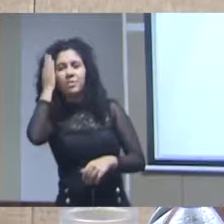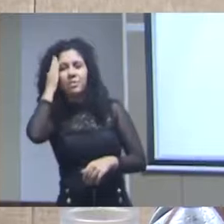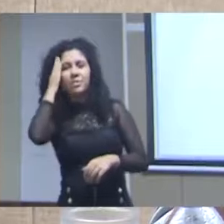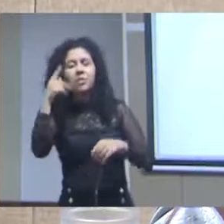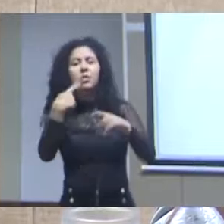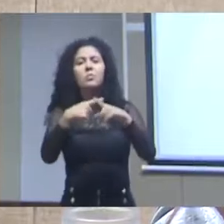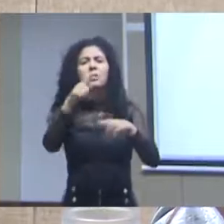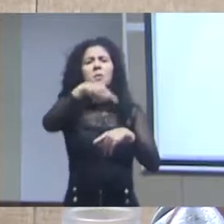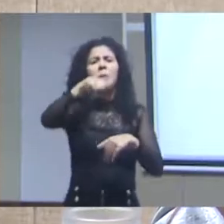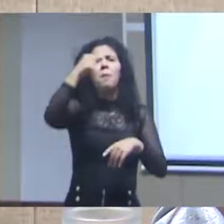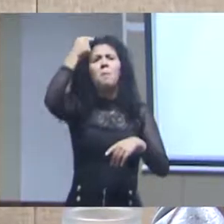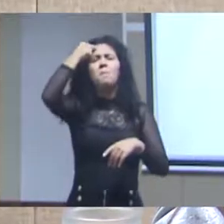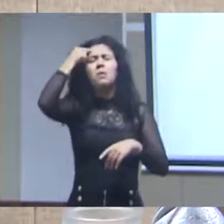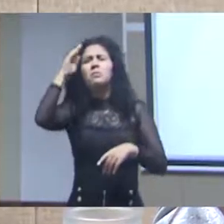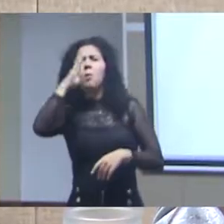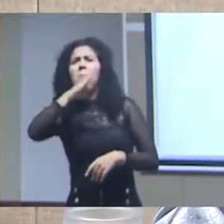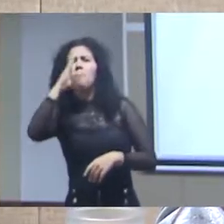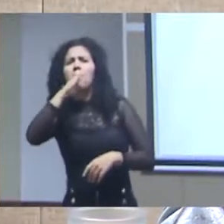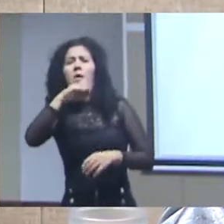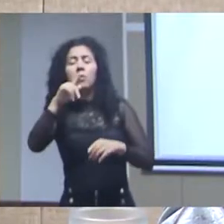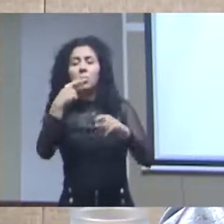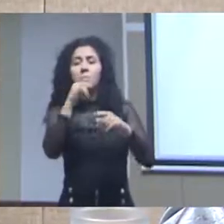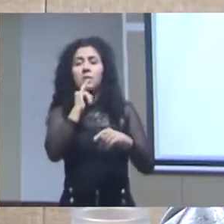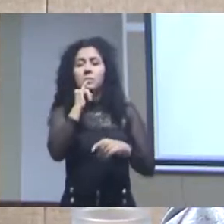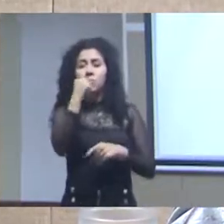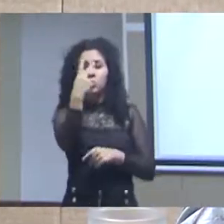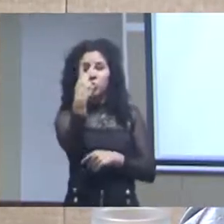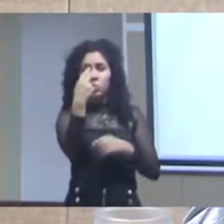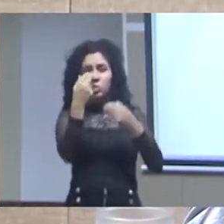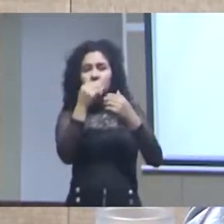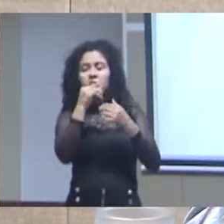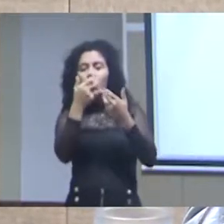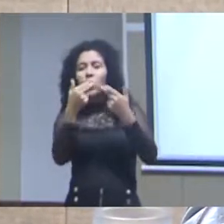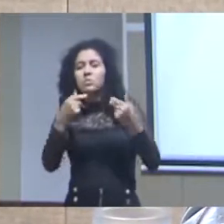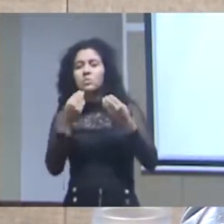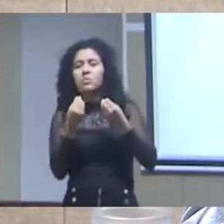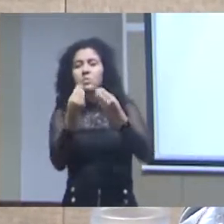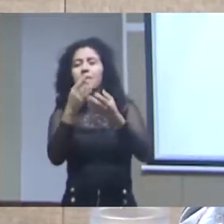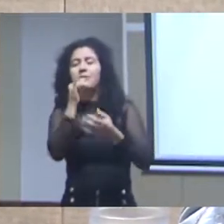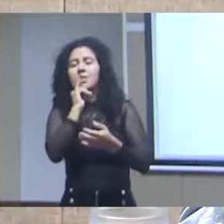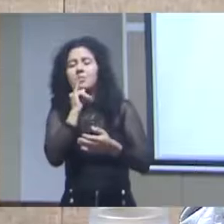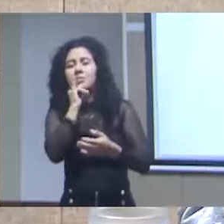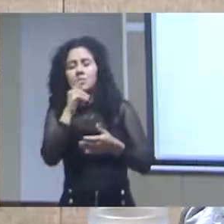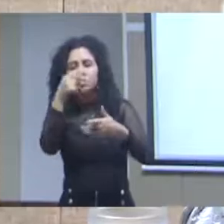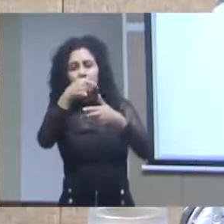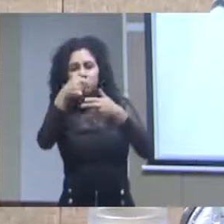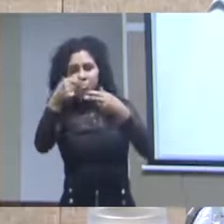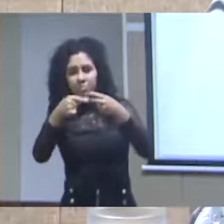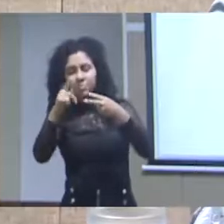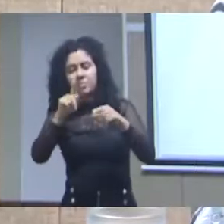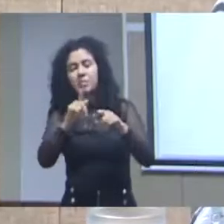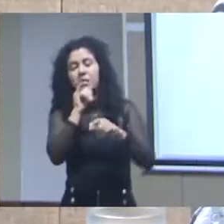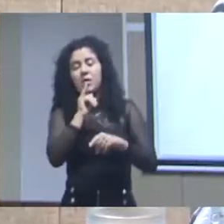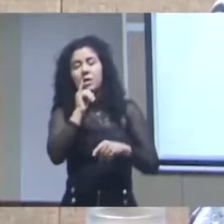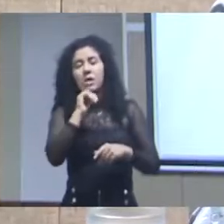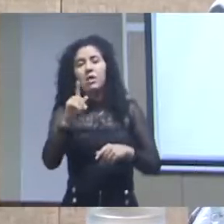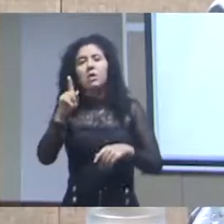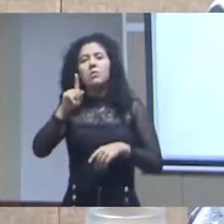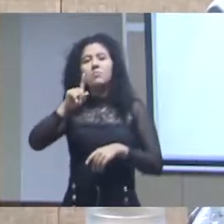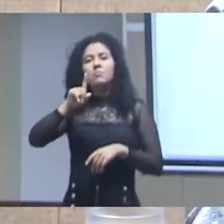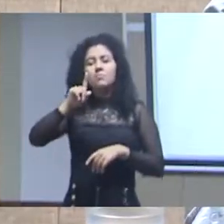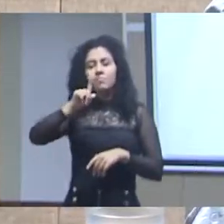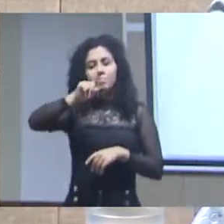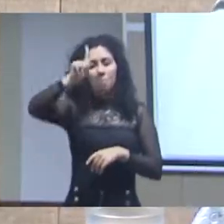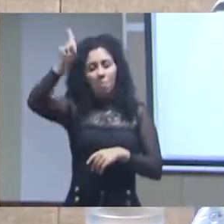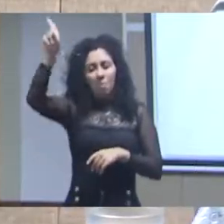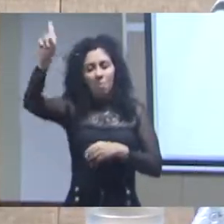Casimiro de Abreu que protege o mico leão dourado e as pessoas falam mas eu não posso dizer onde tem mico leão dourado no Brasil porque se eu disser para os outros onde tem mico leão